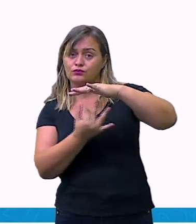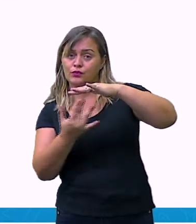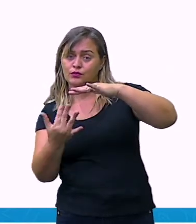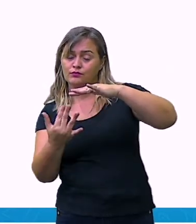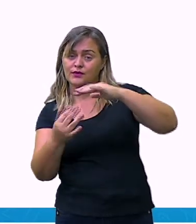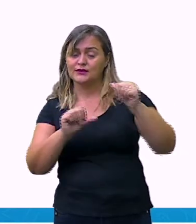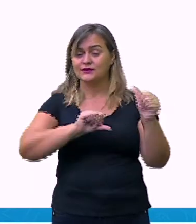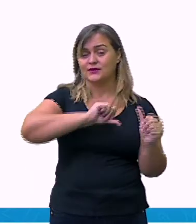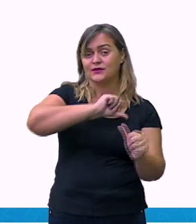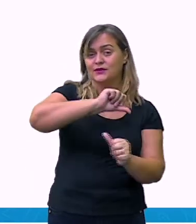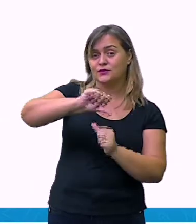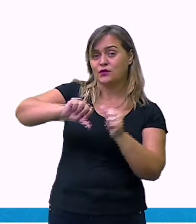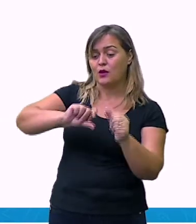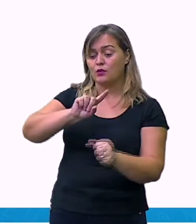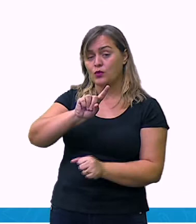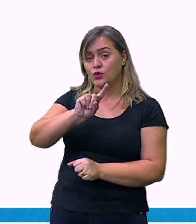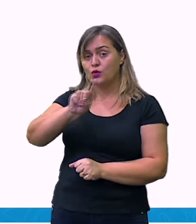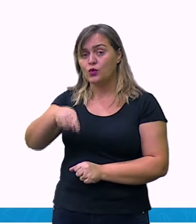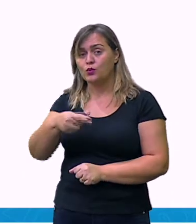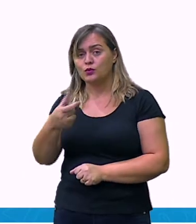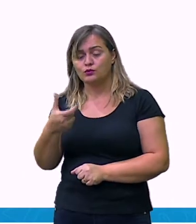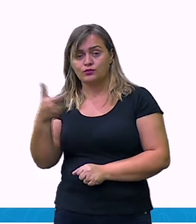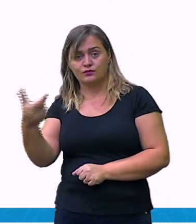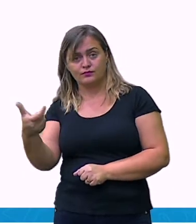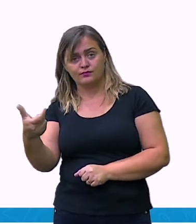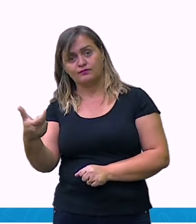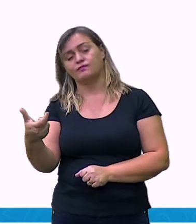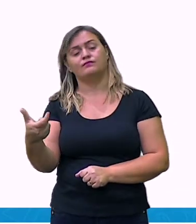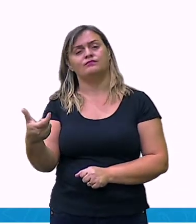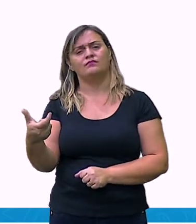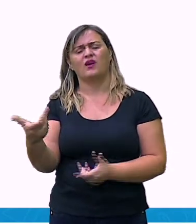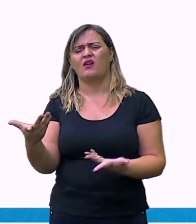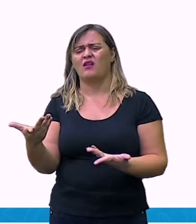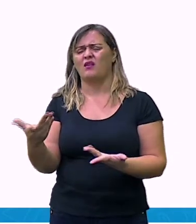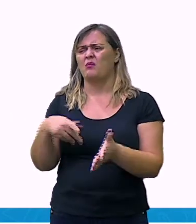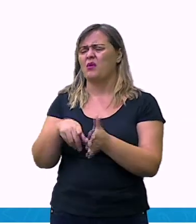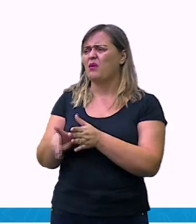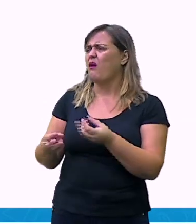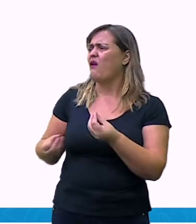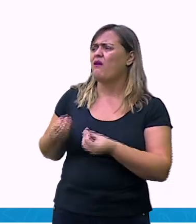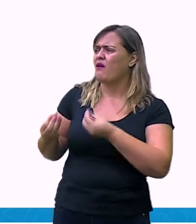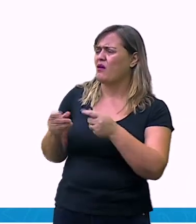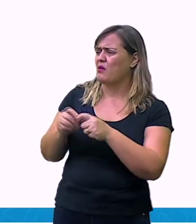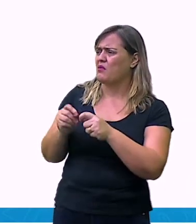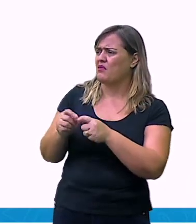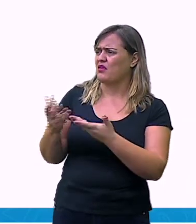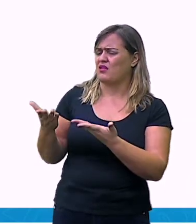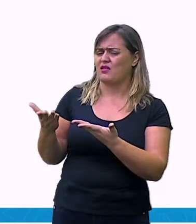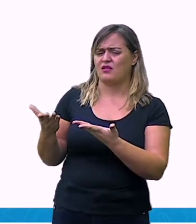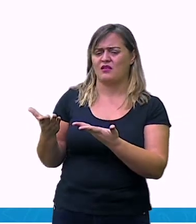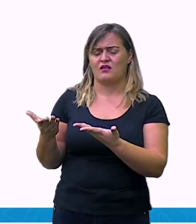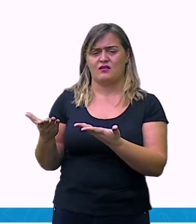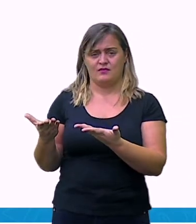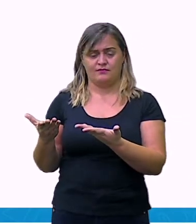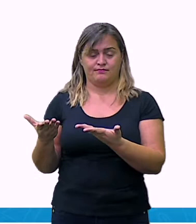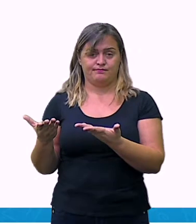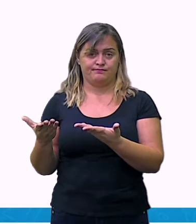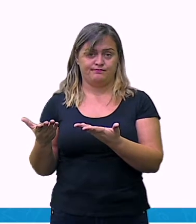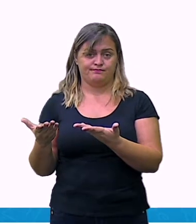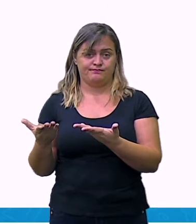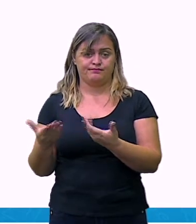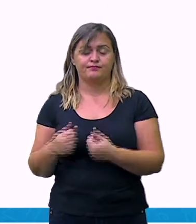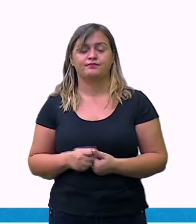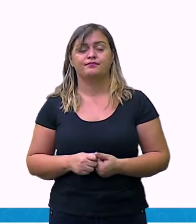decimal. Mas, como eu farei isso, professora Daniela? Eu gostaria que vocês observassem, em primeiro lugar, a